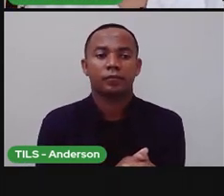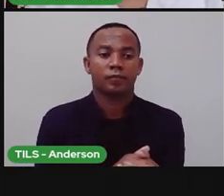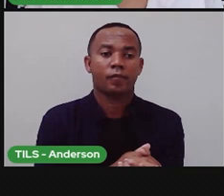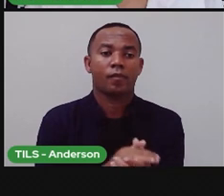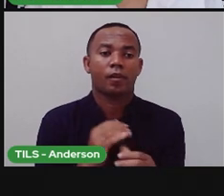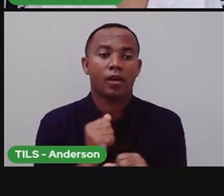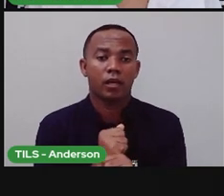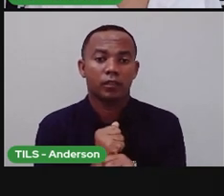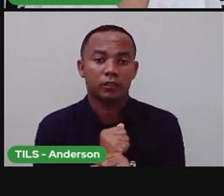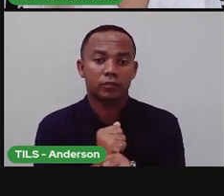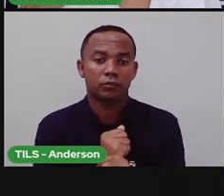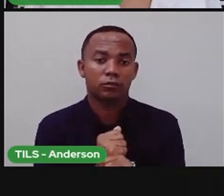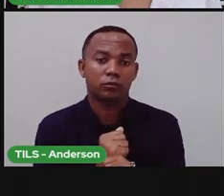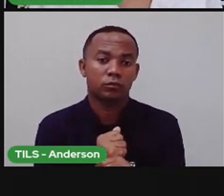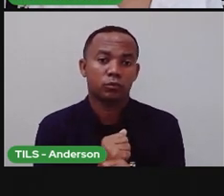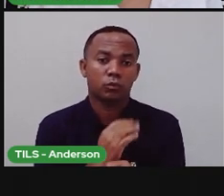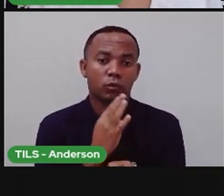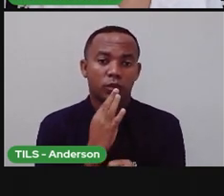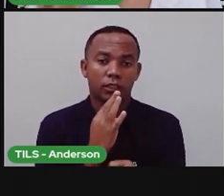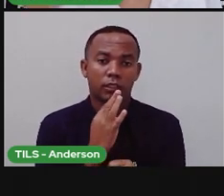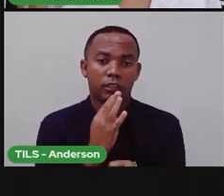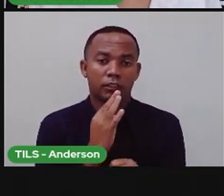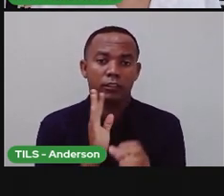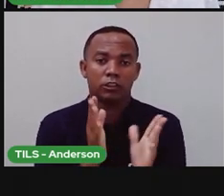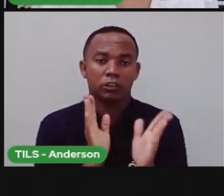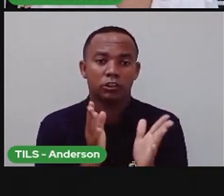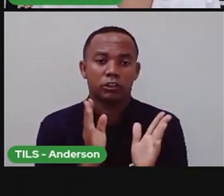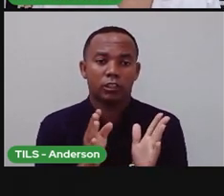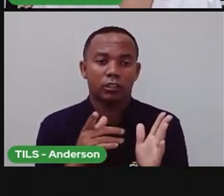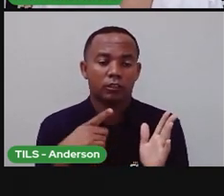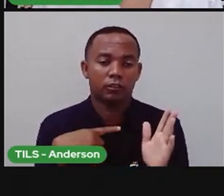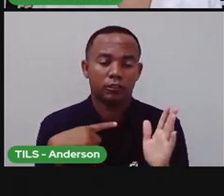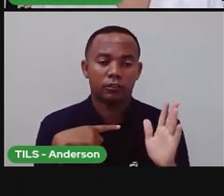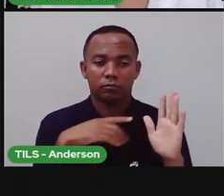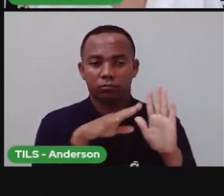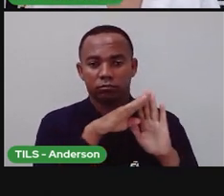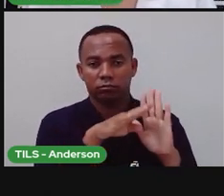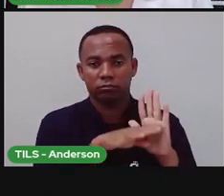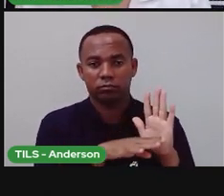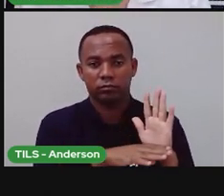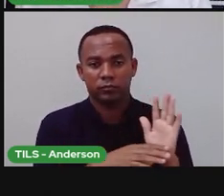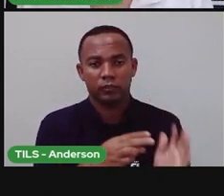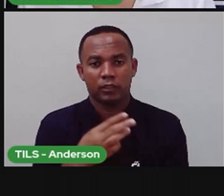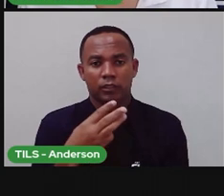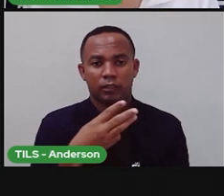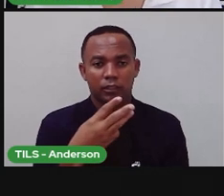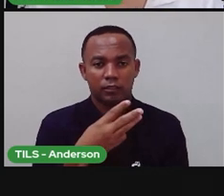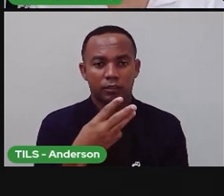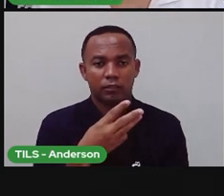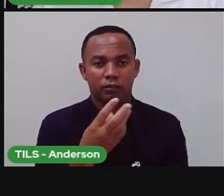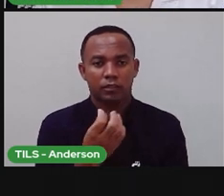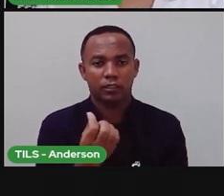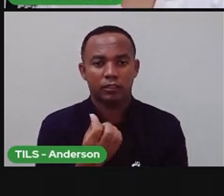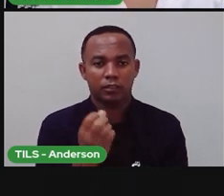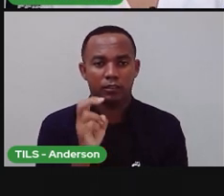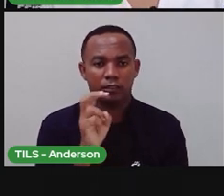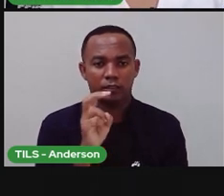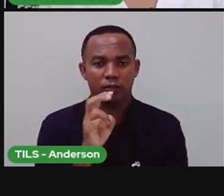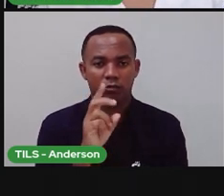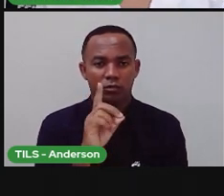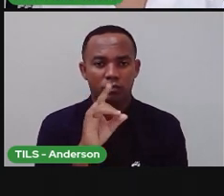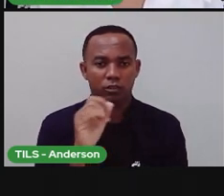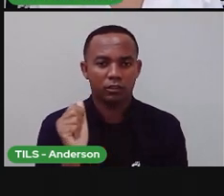Nosso ano, né? Nosso ano a gente conhece aí pelo calendário. Nosso ano civil. Tem 365 dias. E isso,